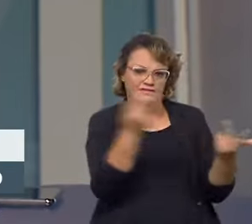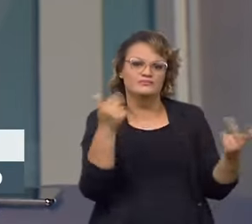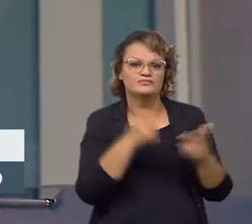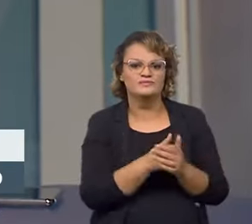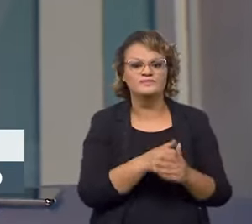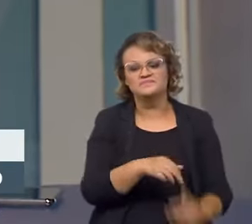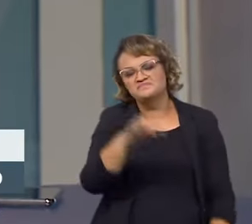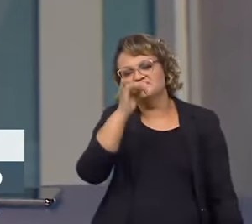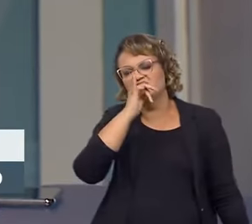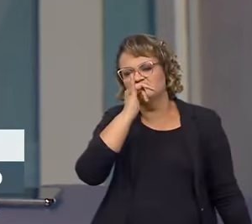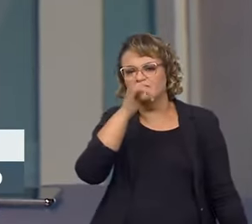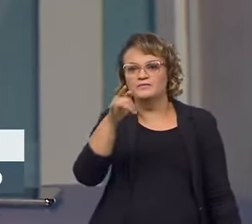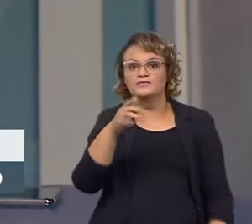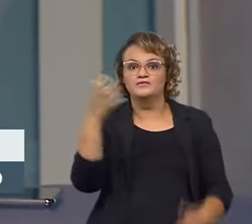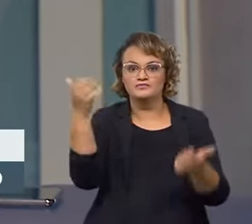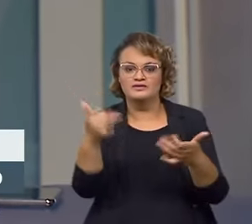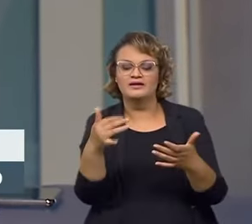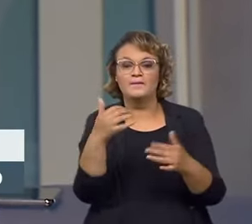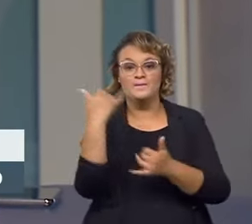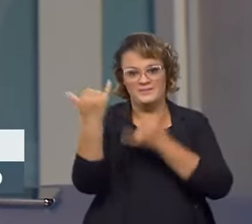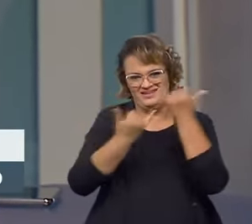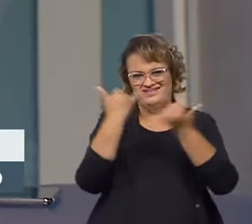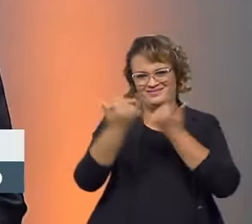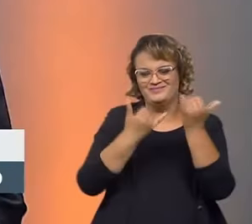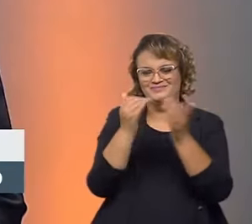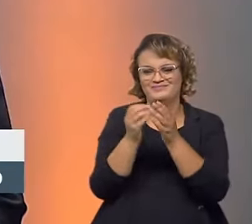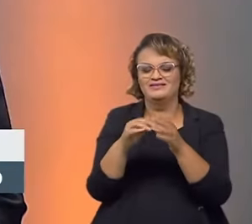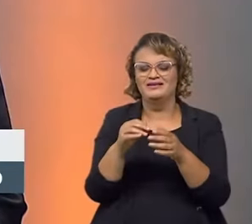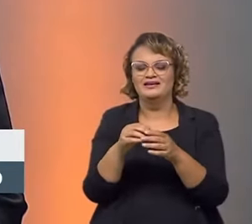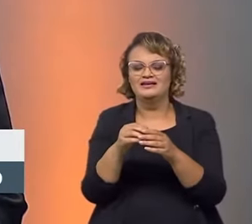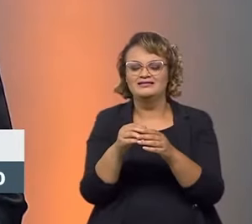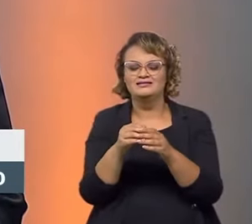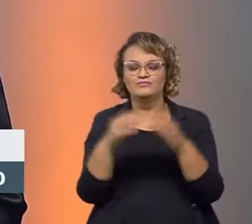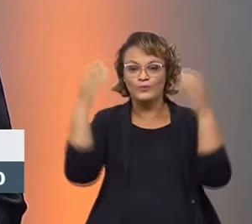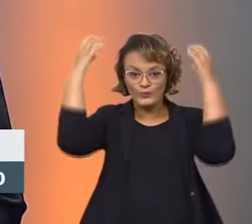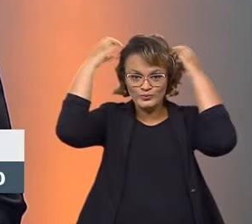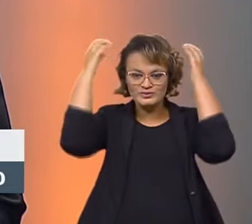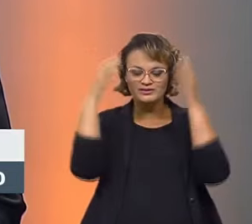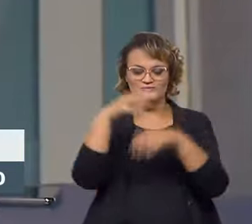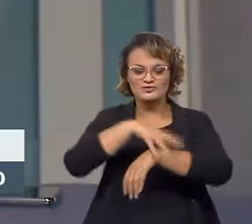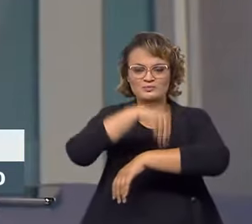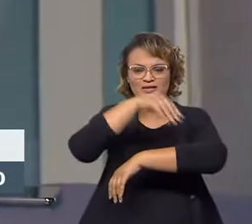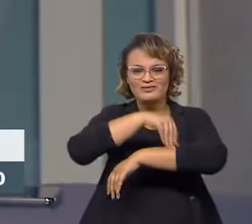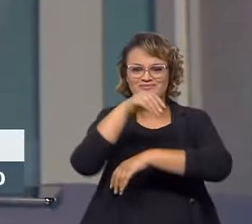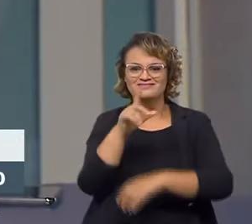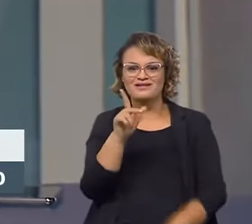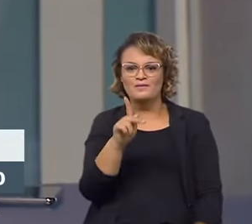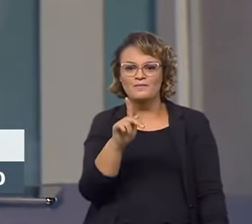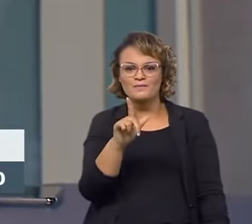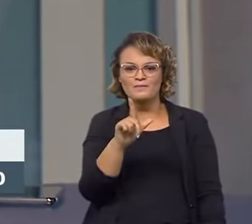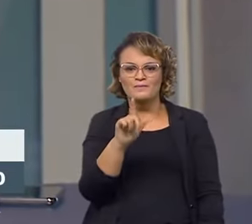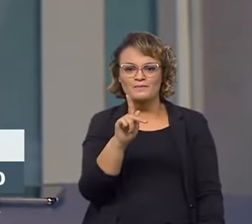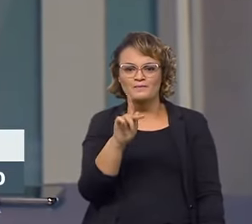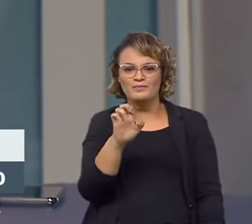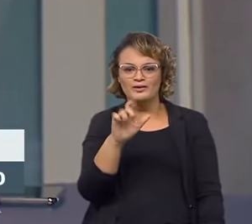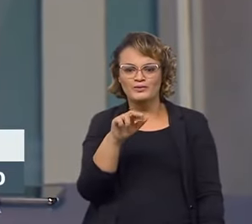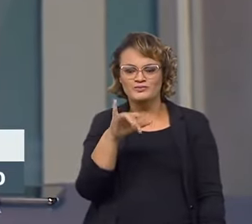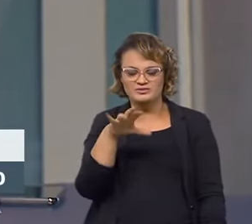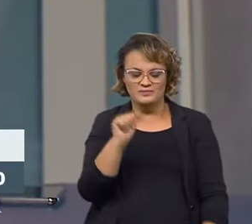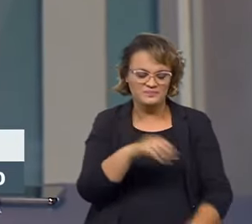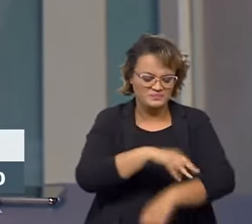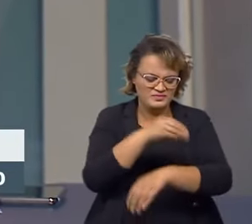Então, vou pegar só um exemplo que foi citado aqui, brinquedos. Uma pelúcia, por exemplo, aquela pelúcia dela, ela solta alguma